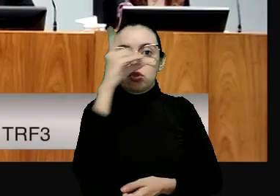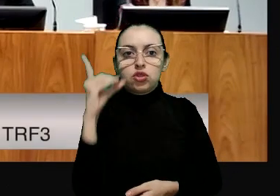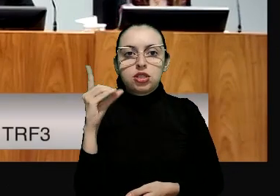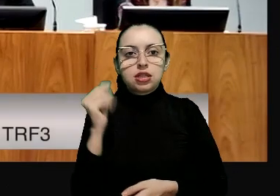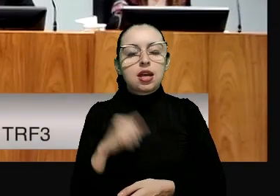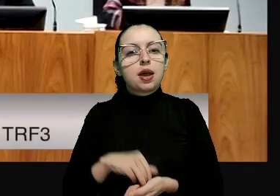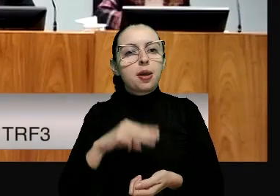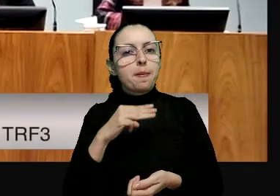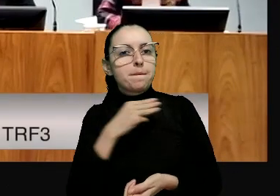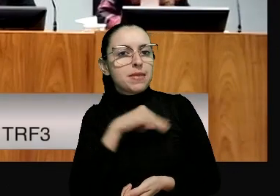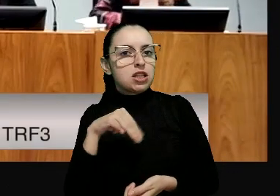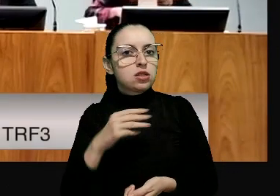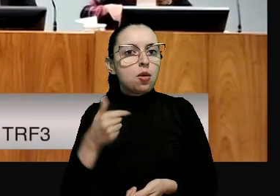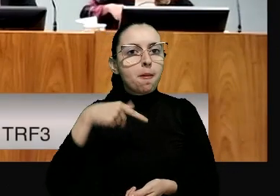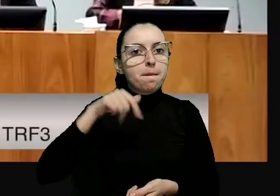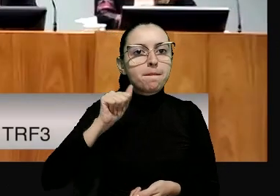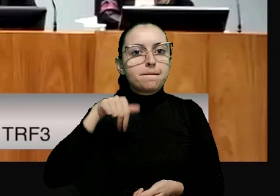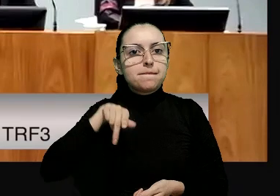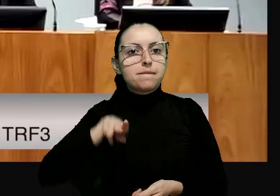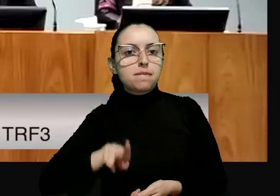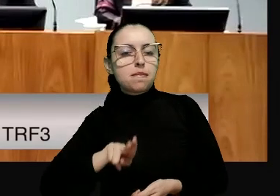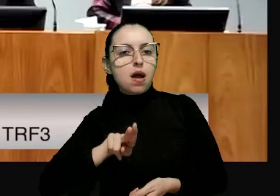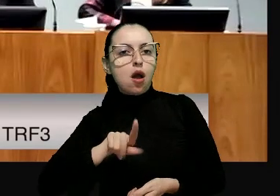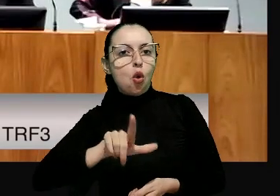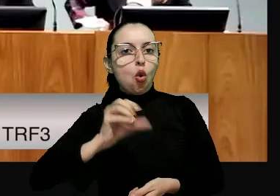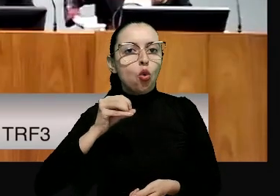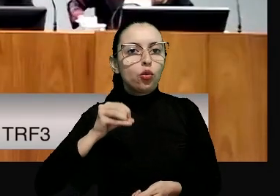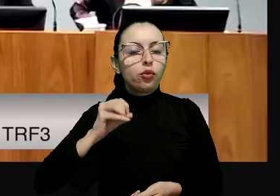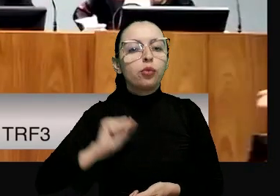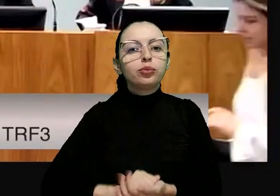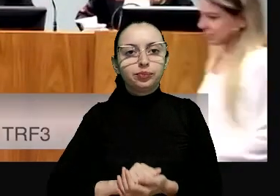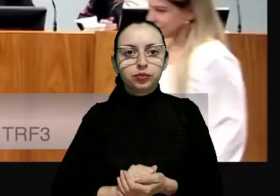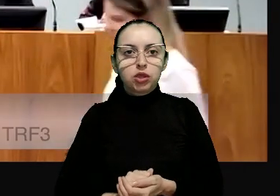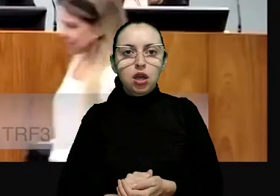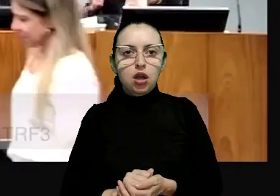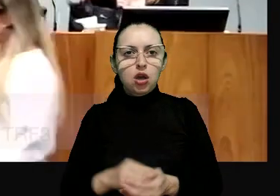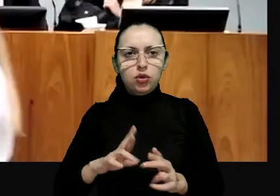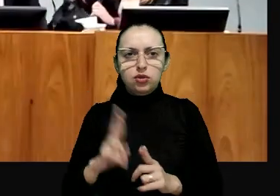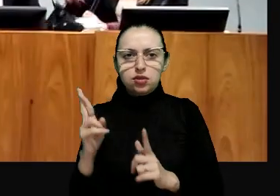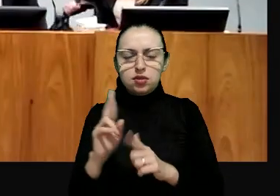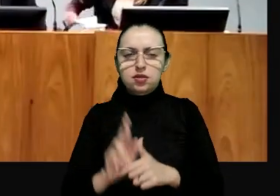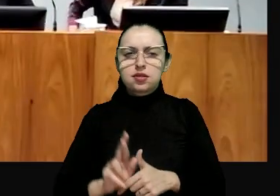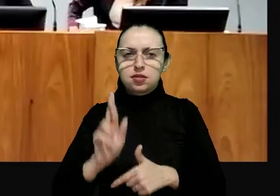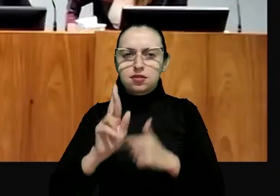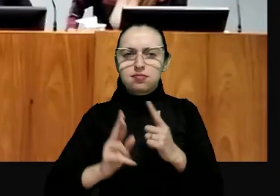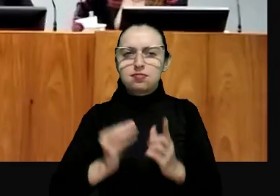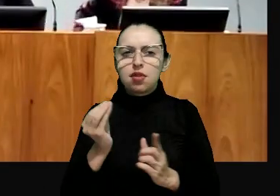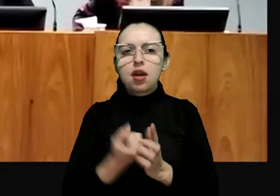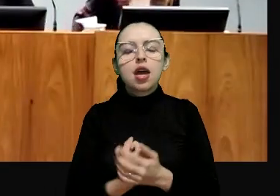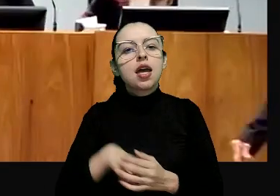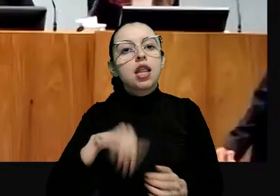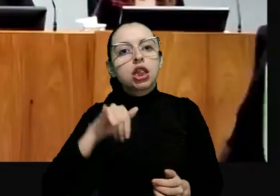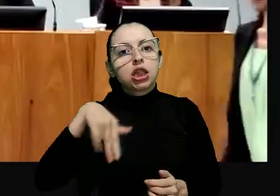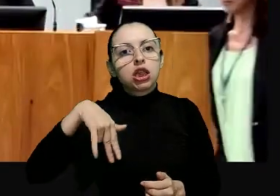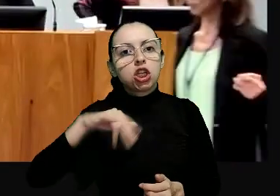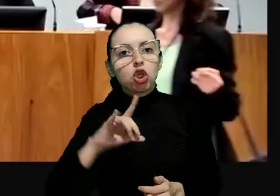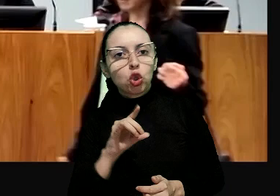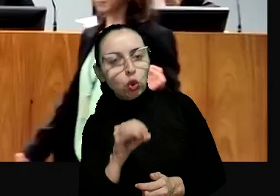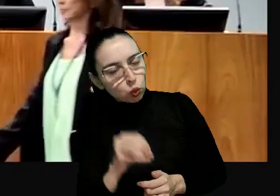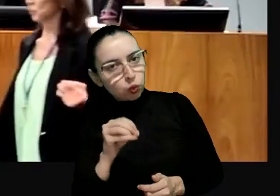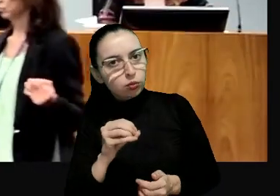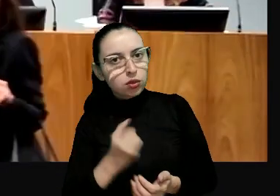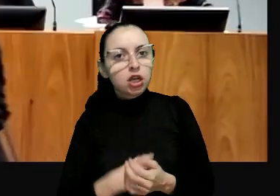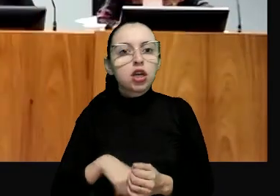bom dia ministro Óbvio Fernandes, nosso Corregedor-Geral, desembargador federal Nino Touldo,